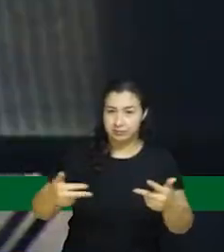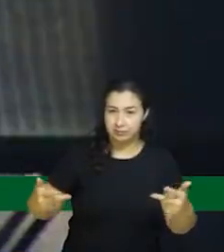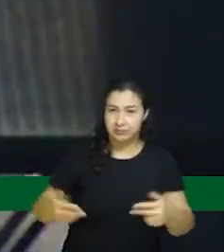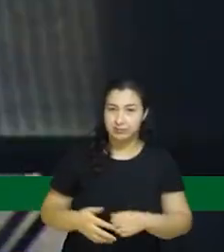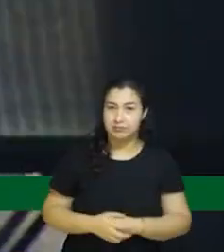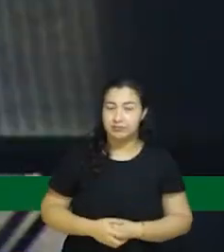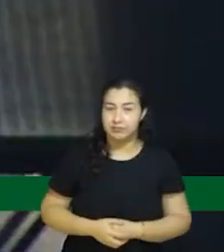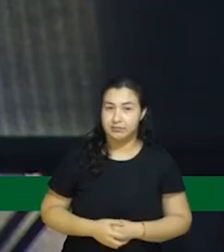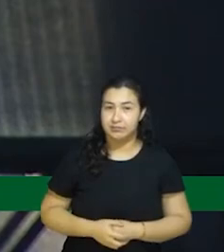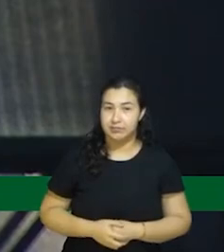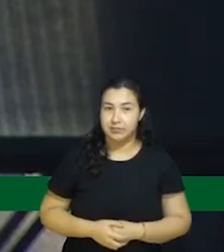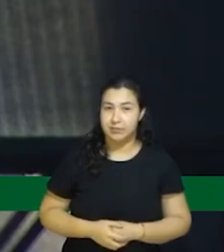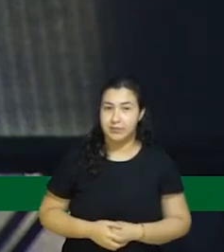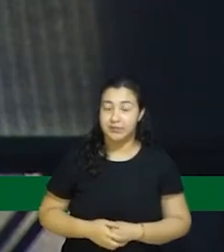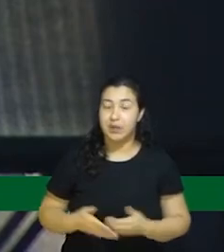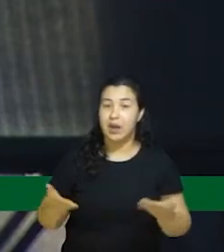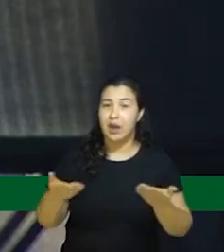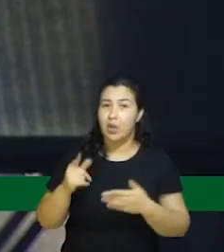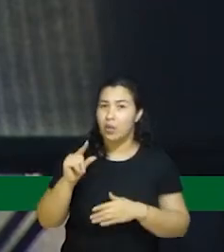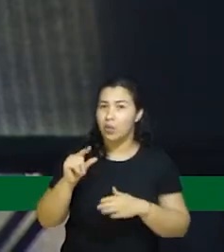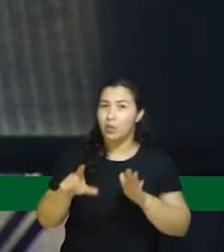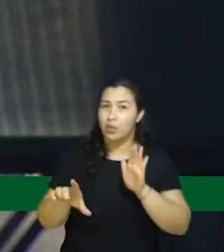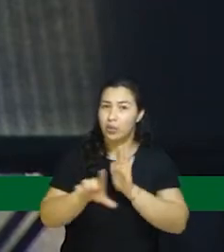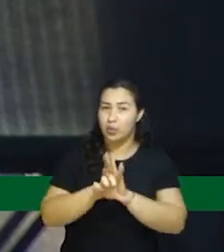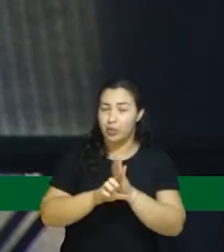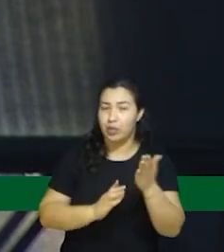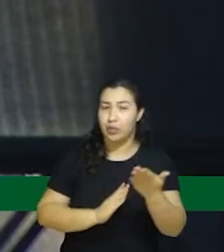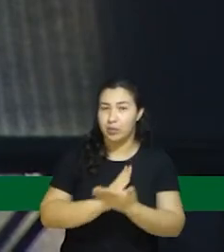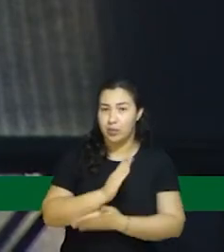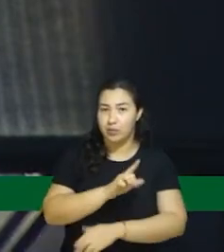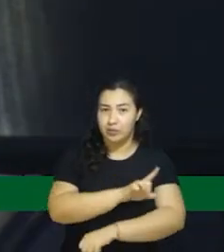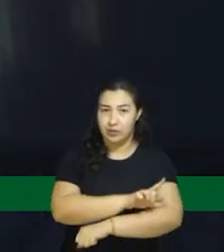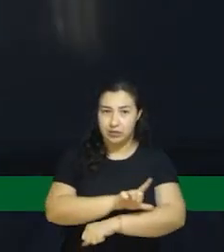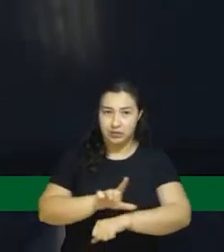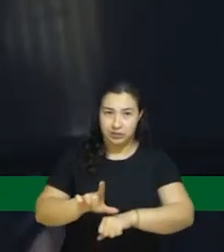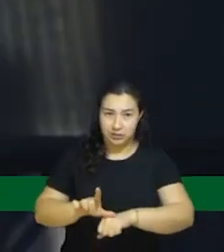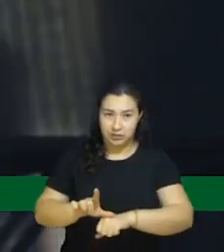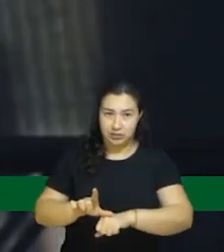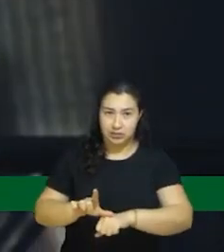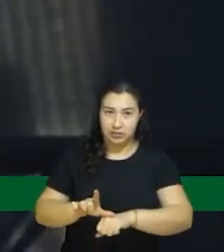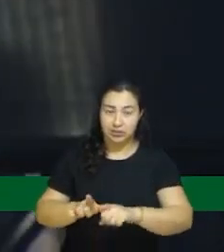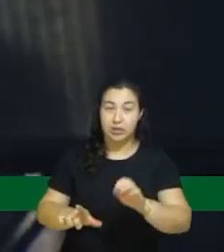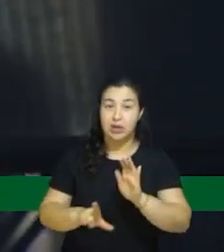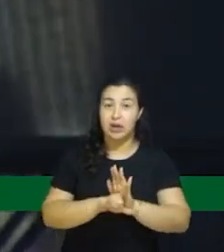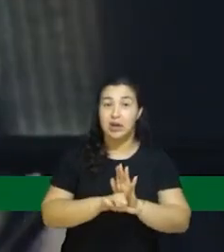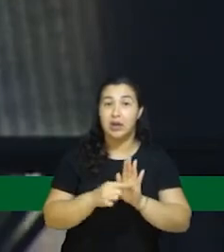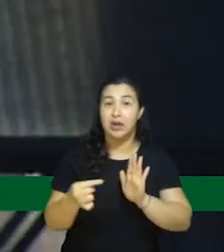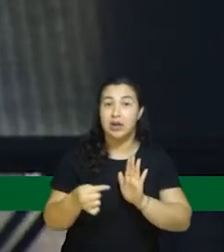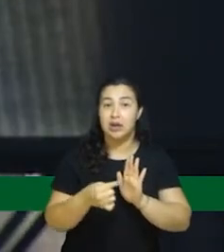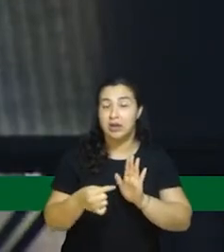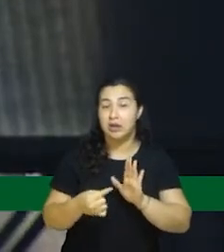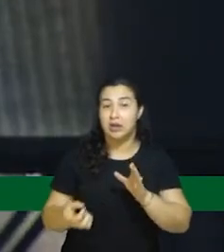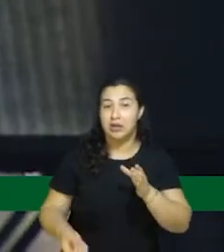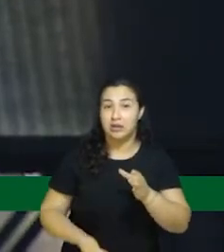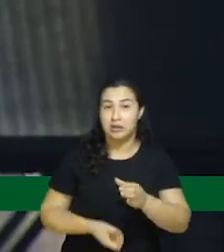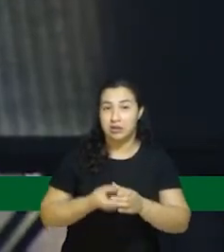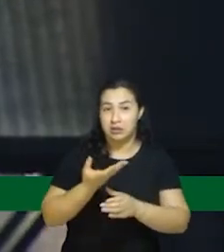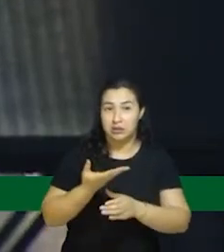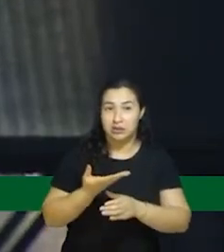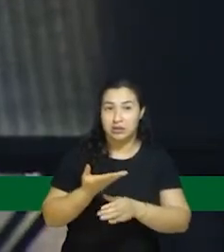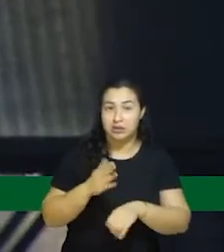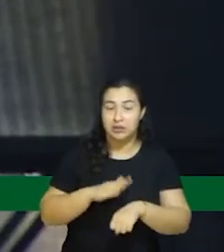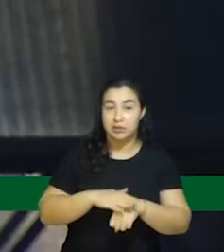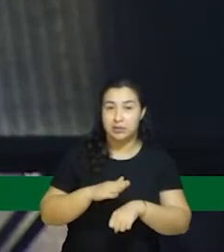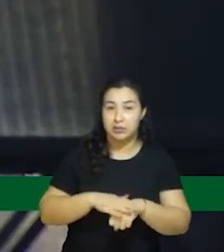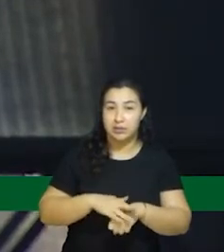tivemos uma lei aprovada aqui em Lages, no município de Lages, lei essa criada, apresentada pelo